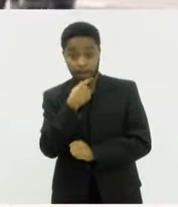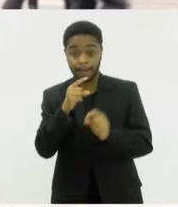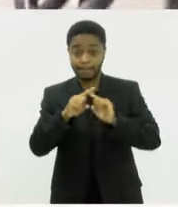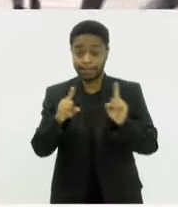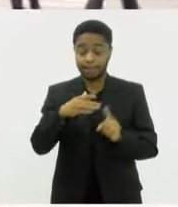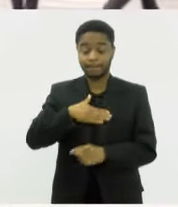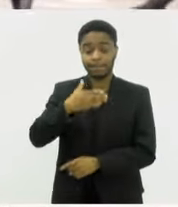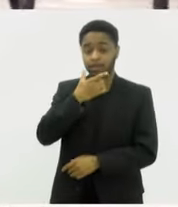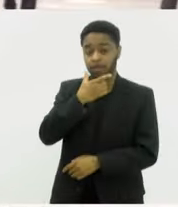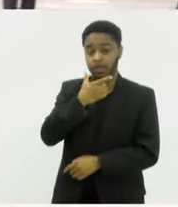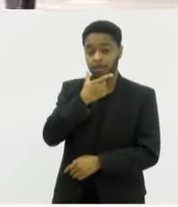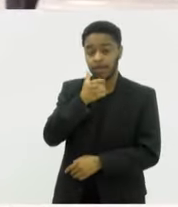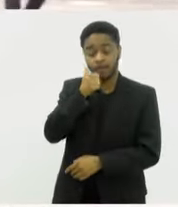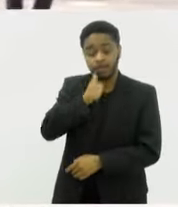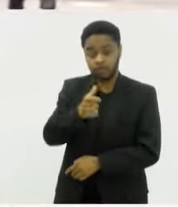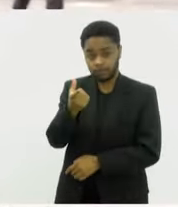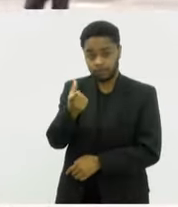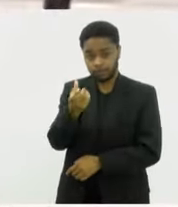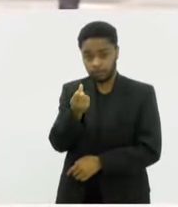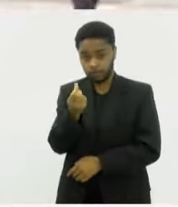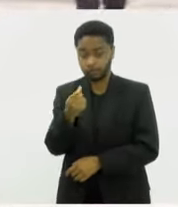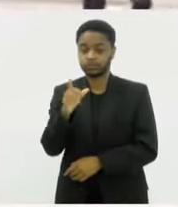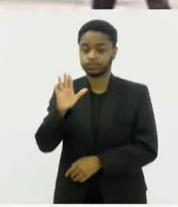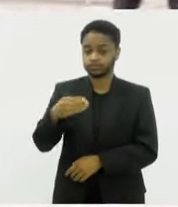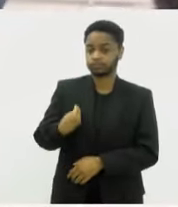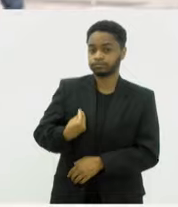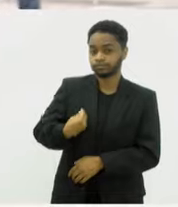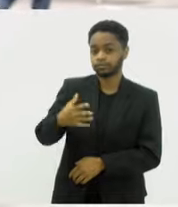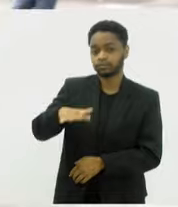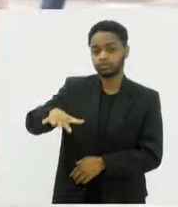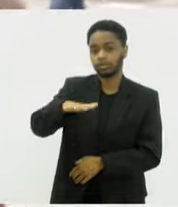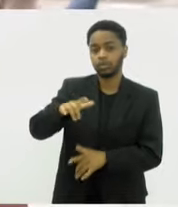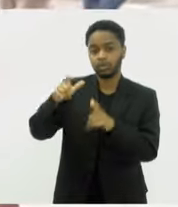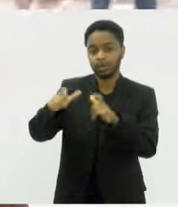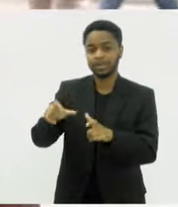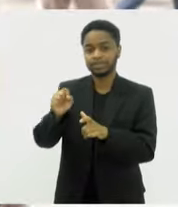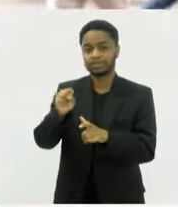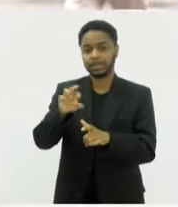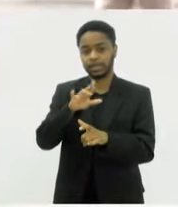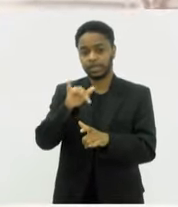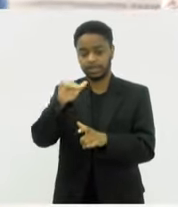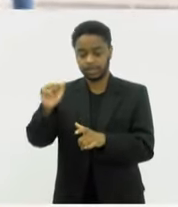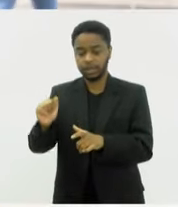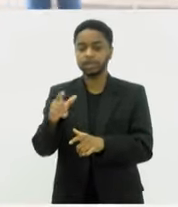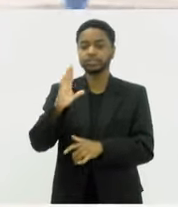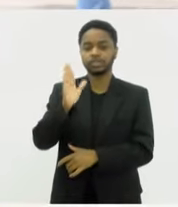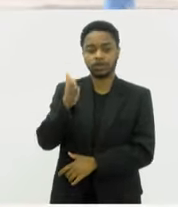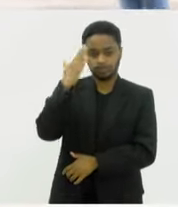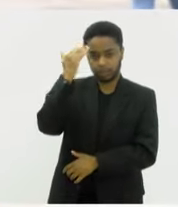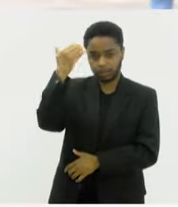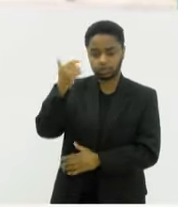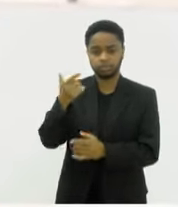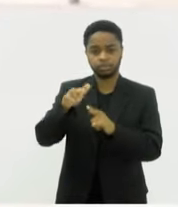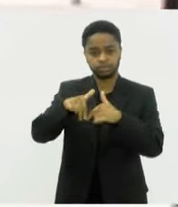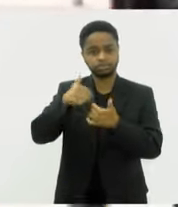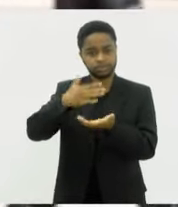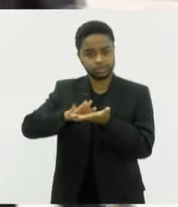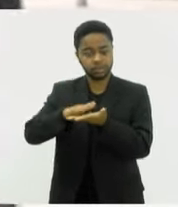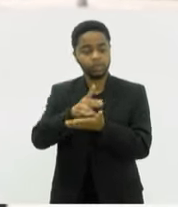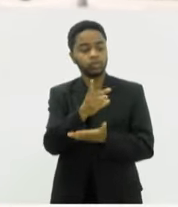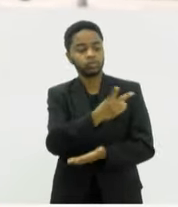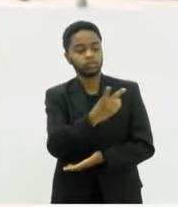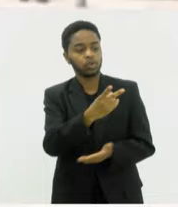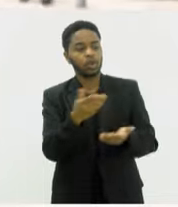ali na Serrinha, né? Já convivia lá e já estava sendo conhecida no meio, né? Através dos sambas que ela fazia. Ele chamou a minha avó para